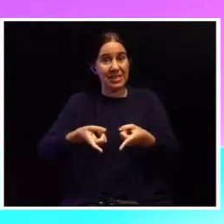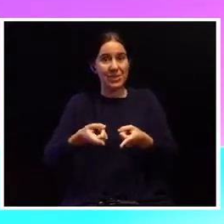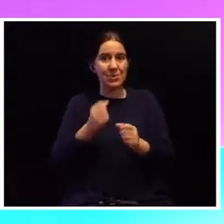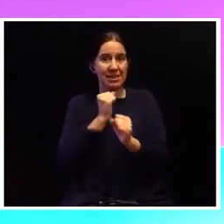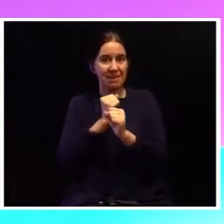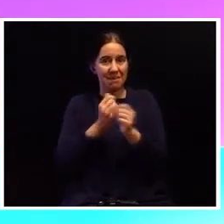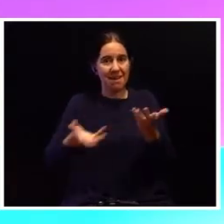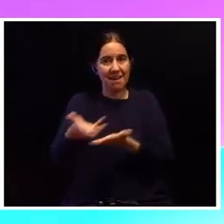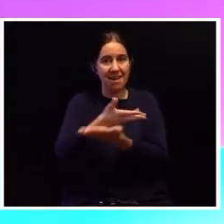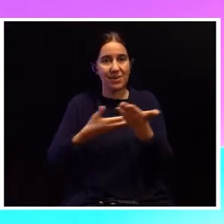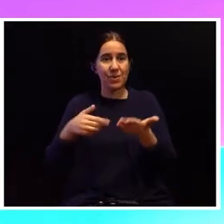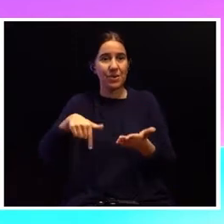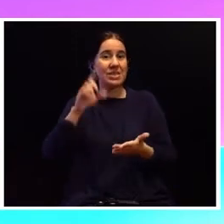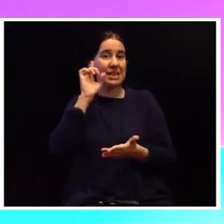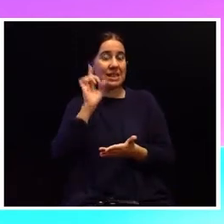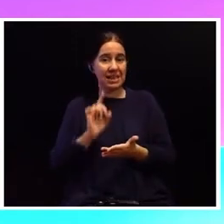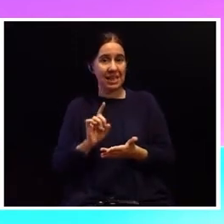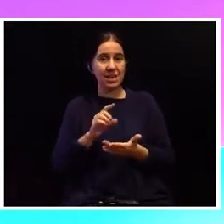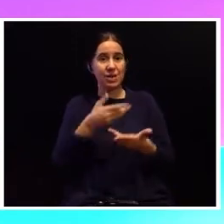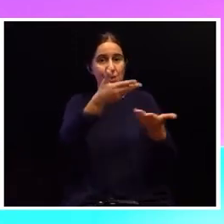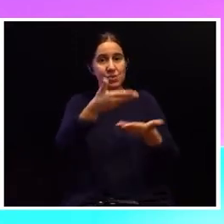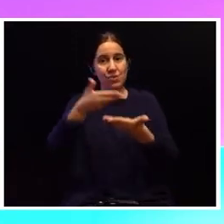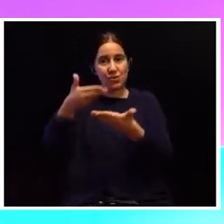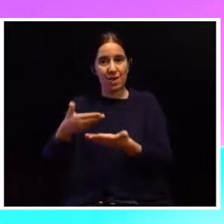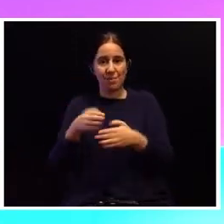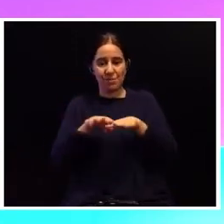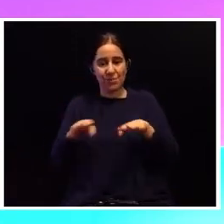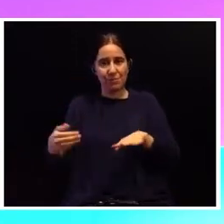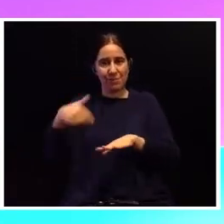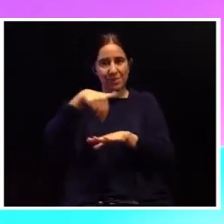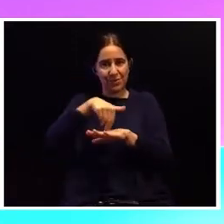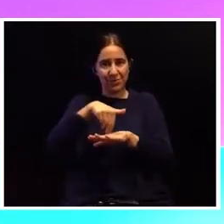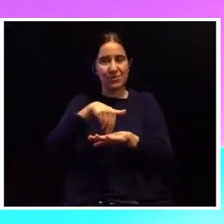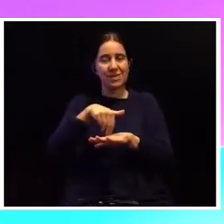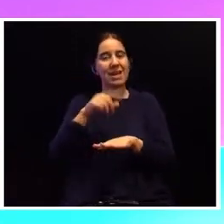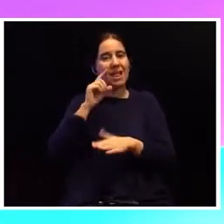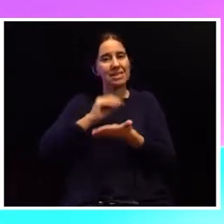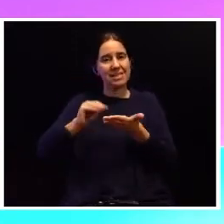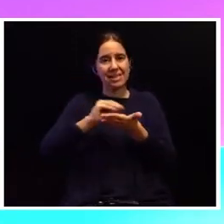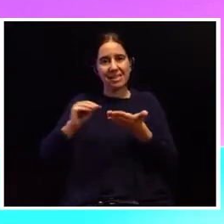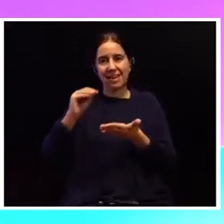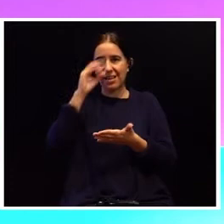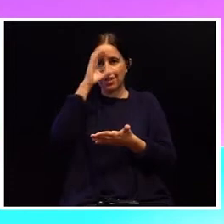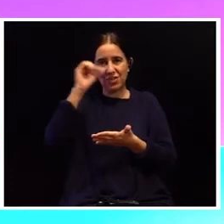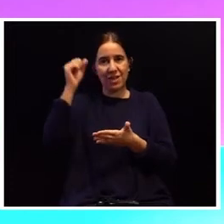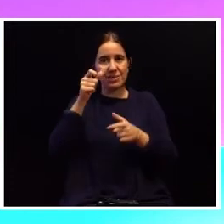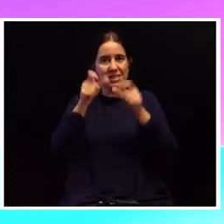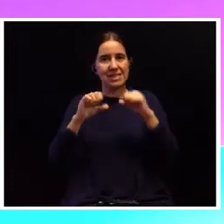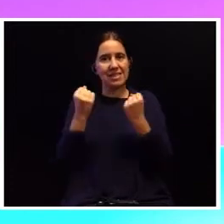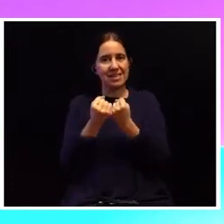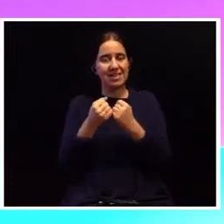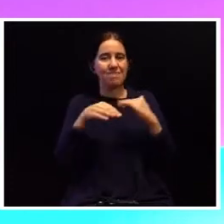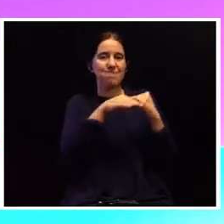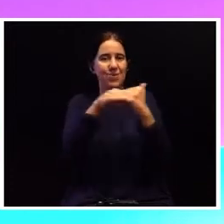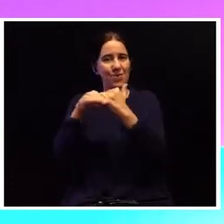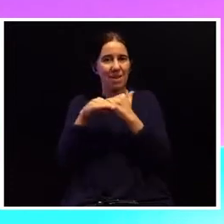trabalhos do dia a de hoje, eu chamo aqui ao púlpito a Secretária de Estado para a Cidadania e Igualdade,